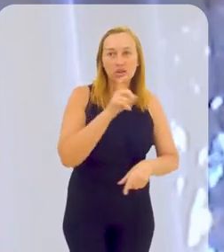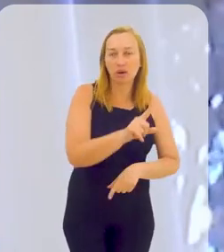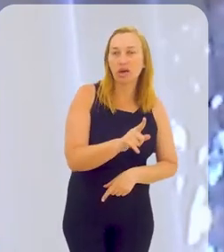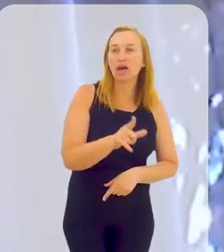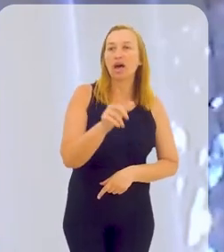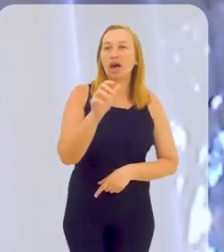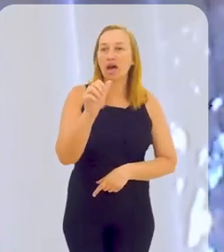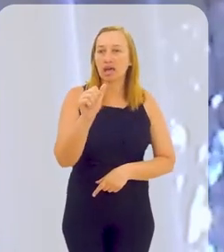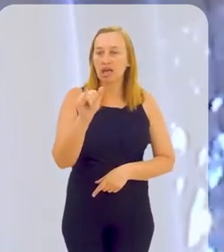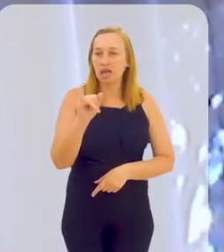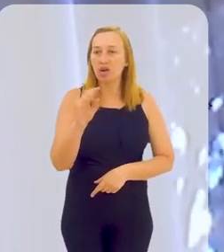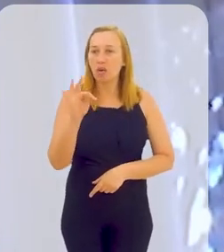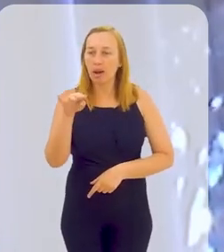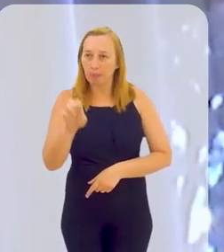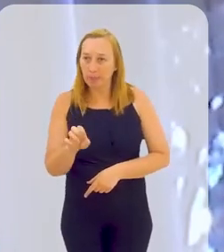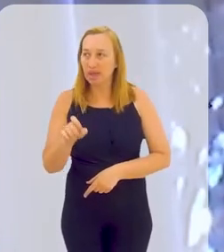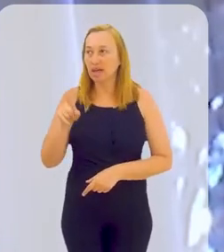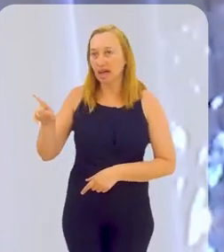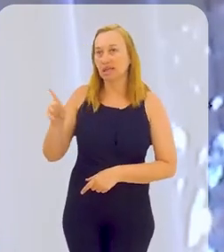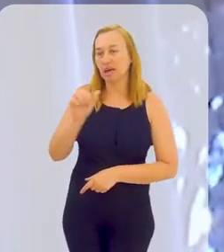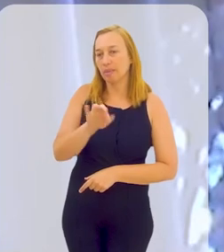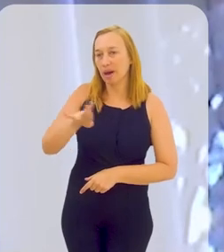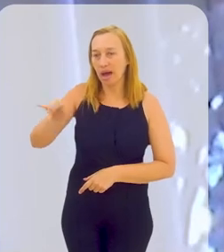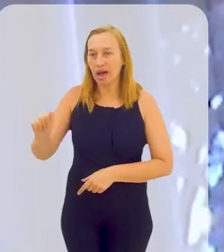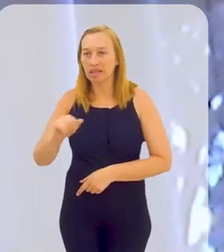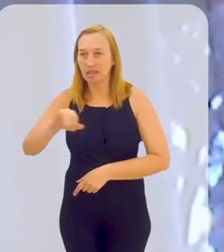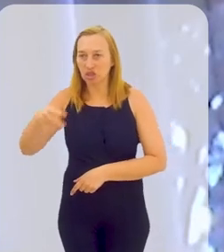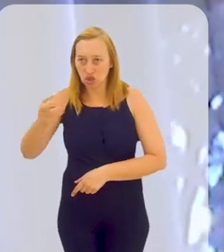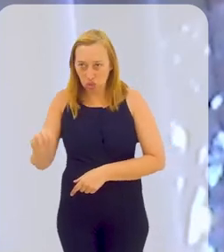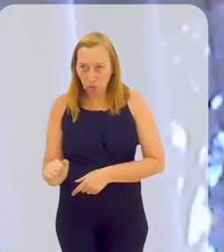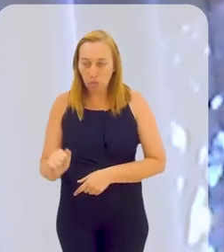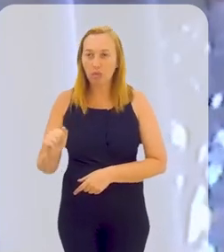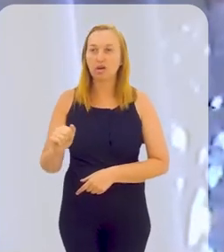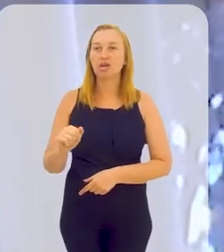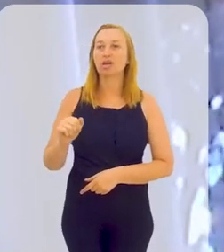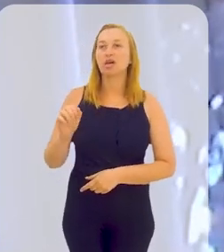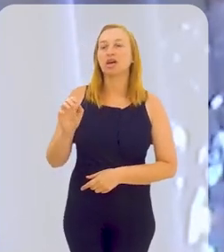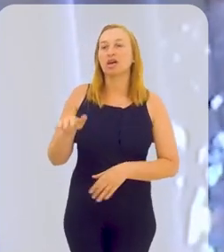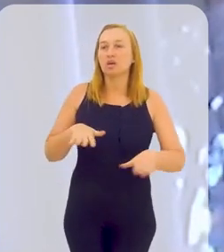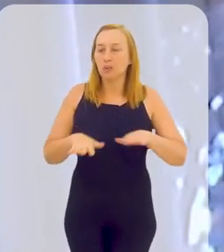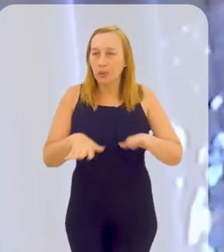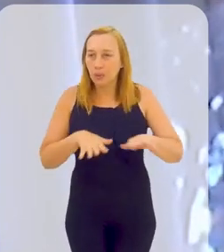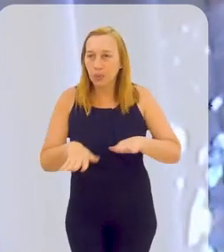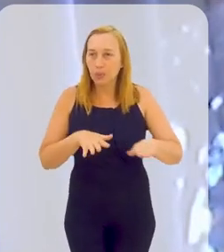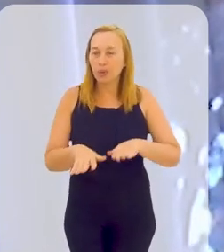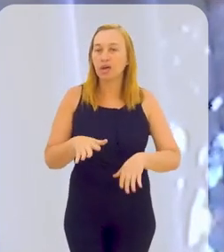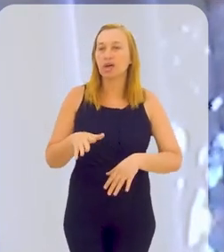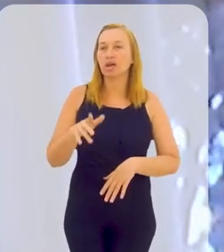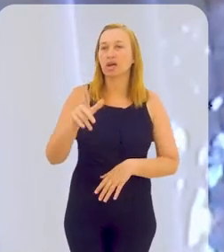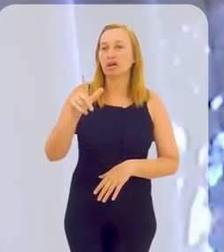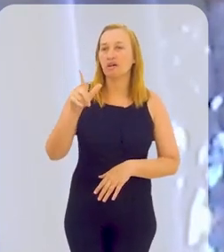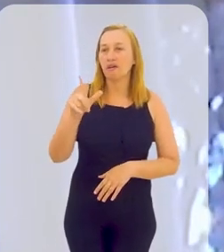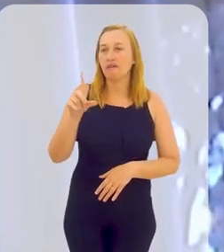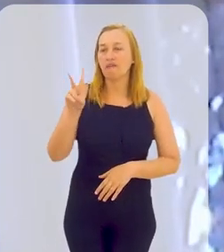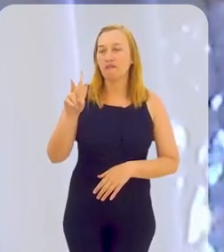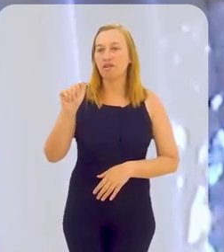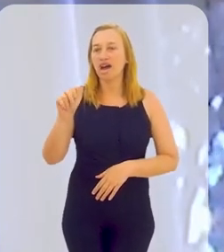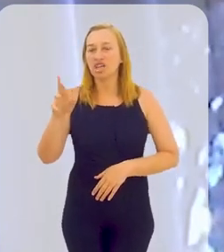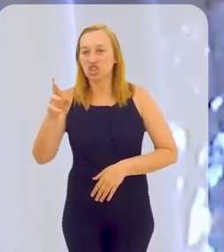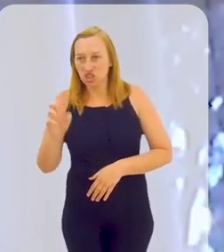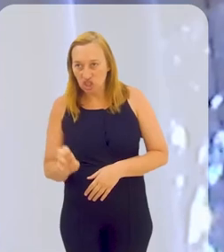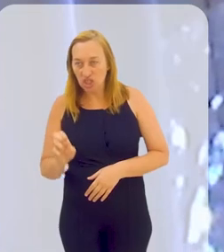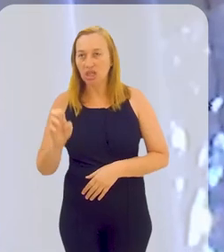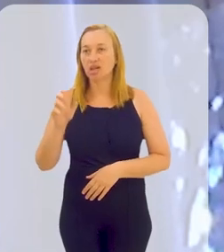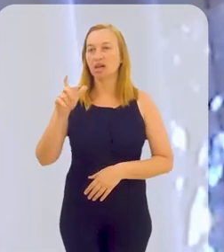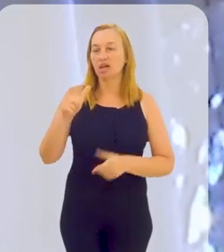Igua, que ganhou a parte da Barra da Tijuca ali, toda a Baixada de Jacarepaguá, Barra da Tijuca, Recreio, Vargem Grande, Vargem Pequena, aquela região ali que a gente